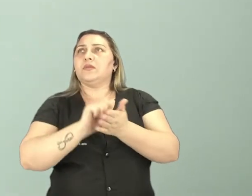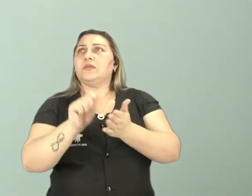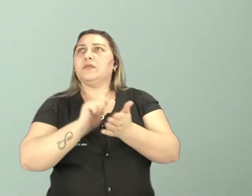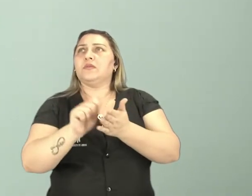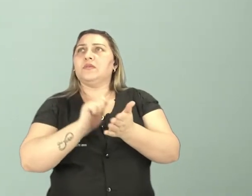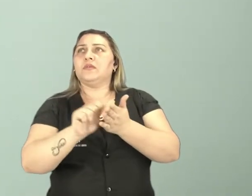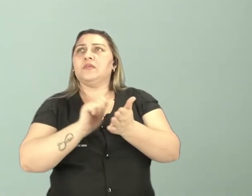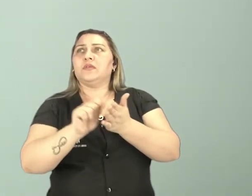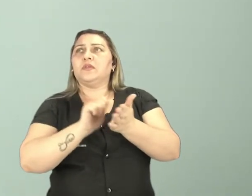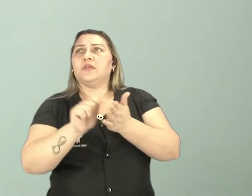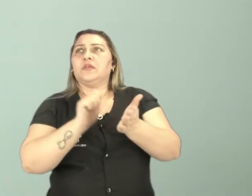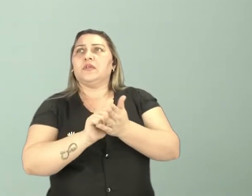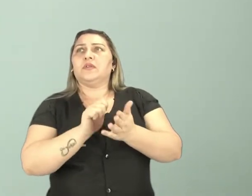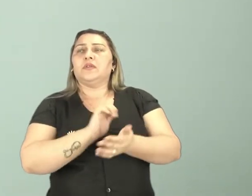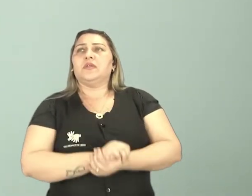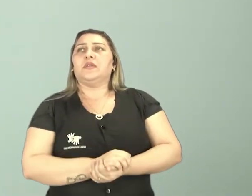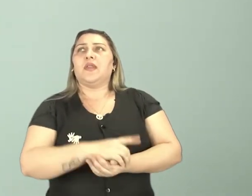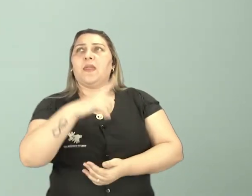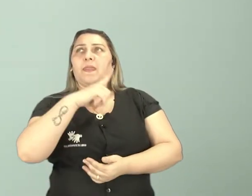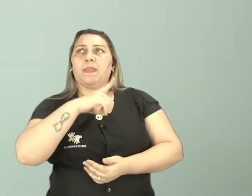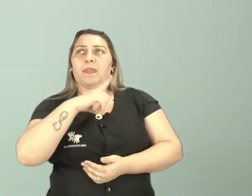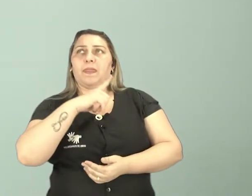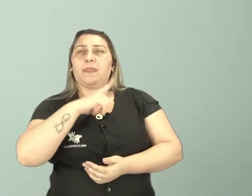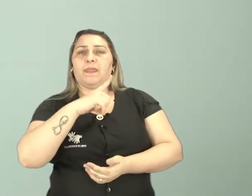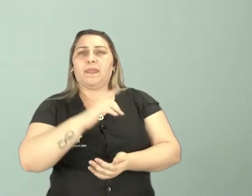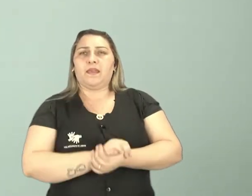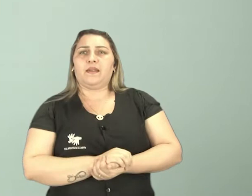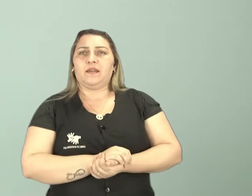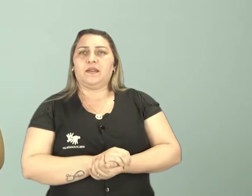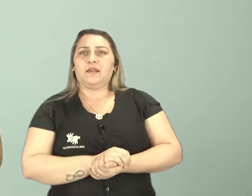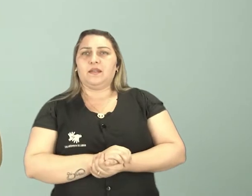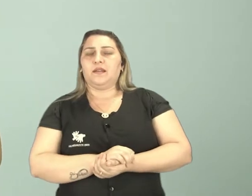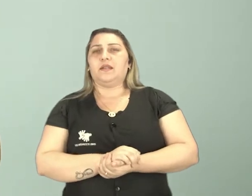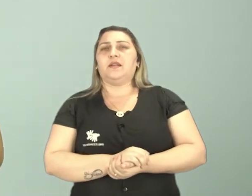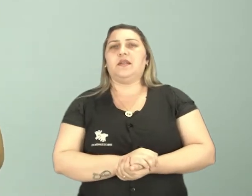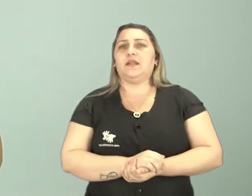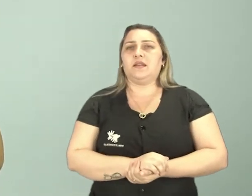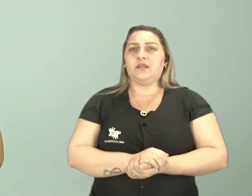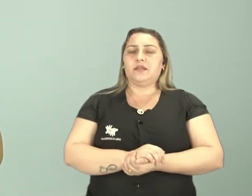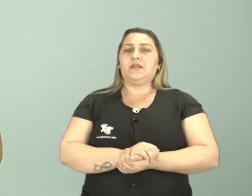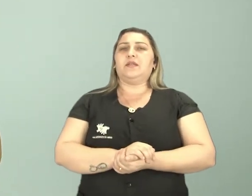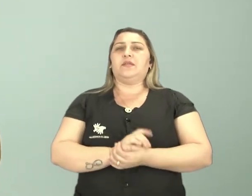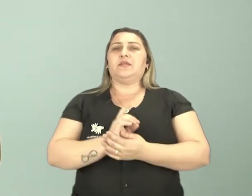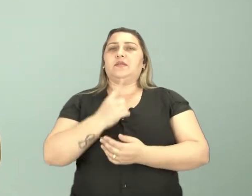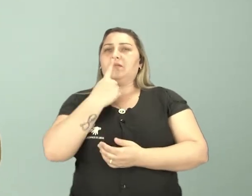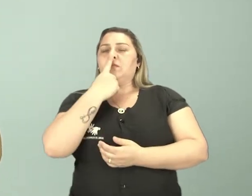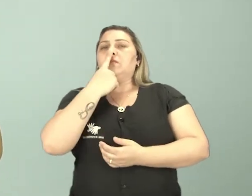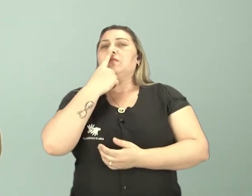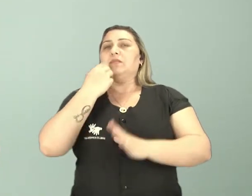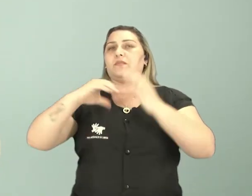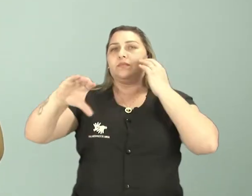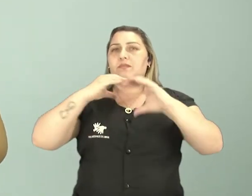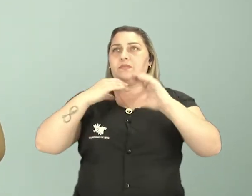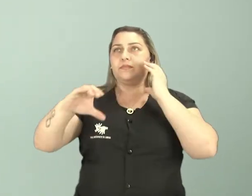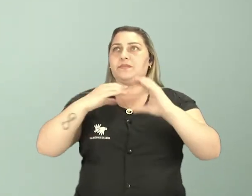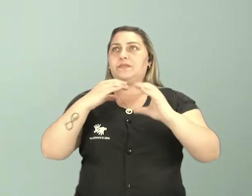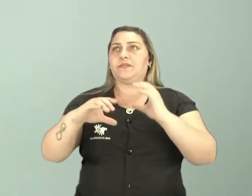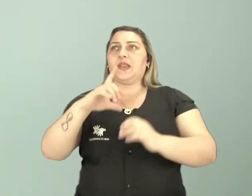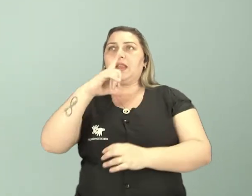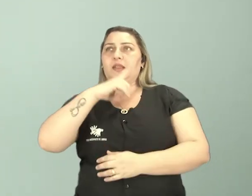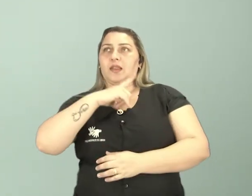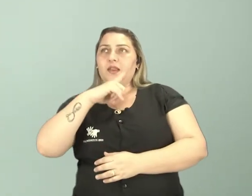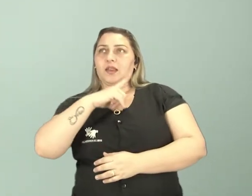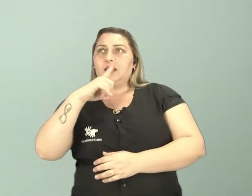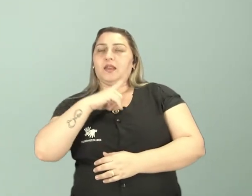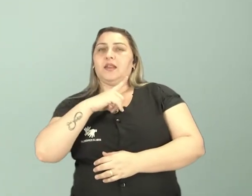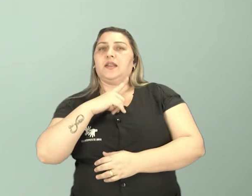O que é que a gente precisa ter para se inscrever nesses cursos? Primeiro, vontade, afinidade com a música e ter,